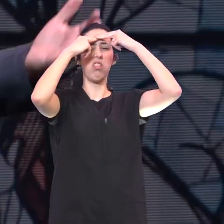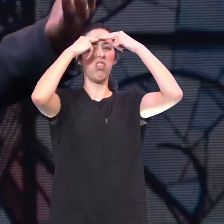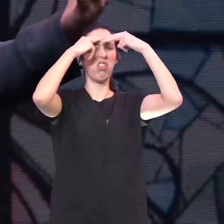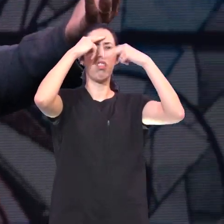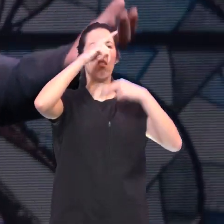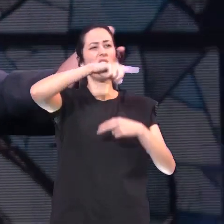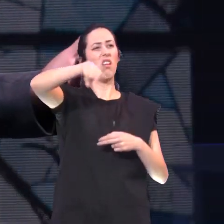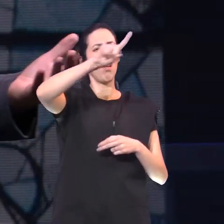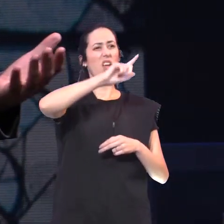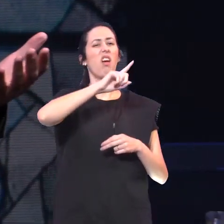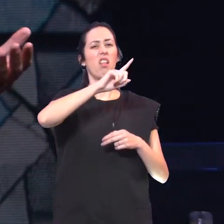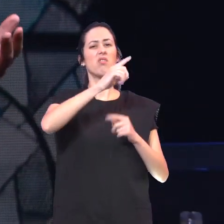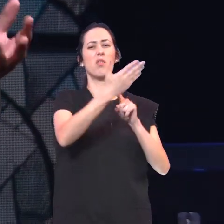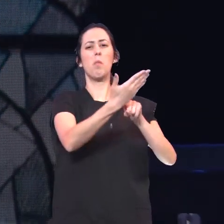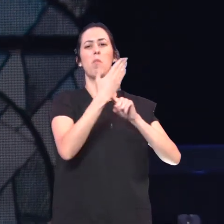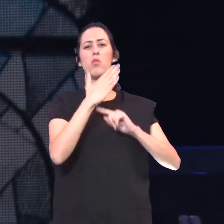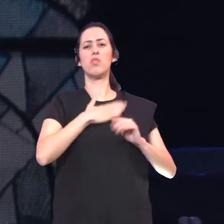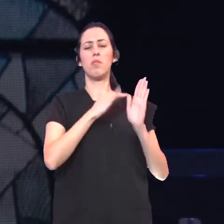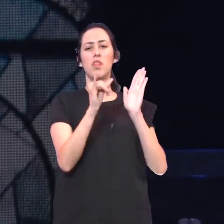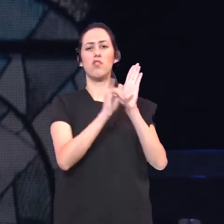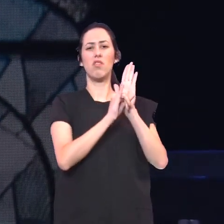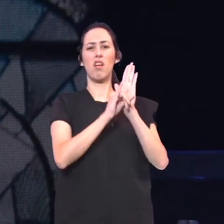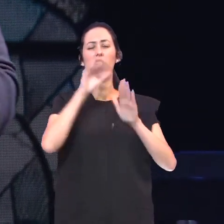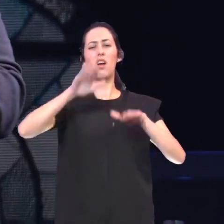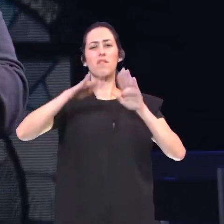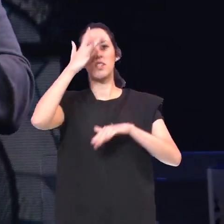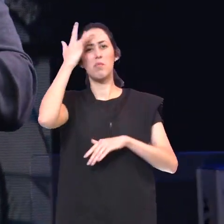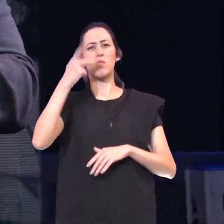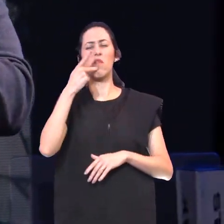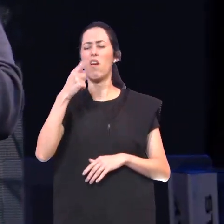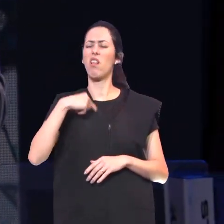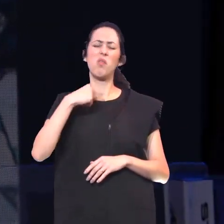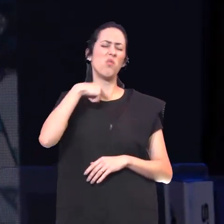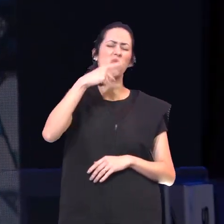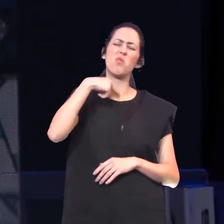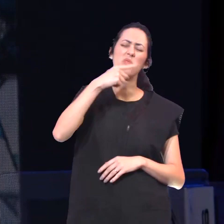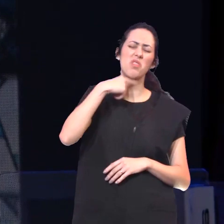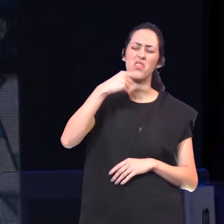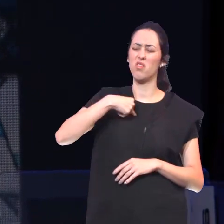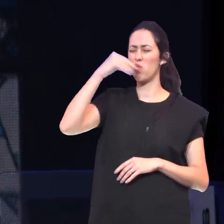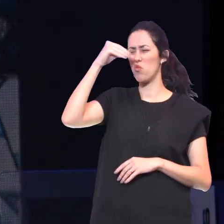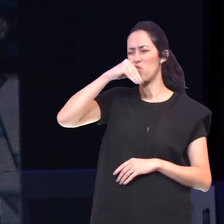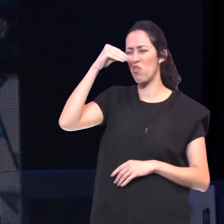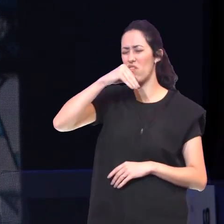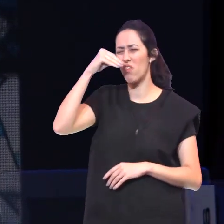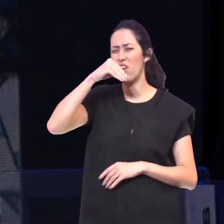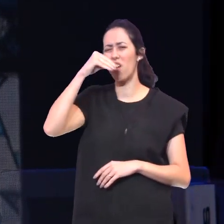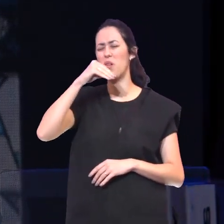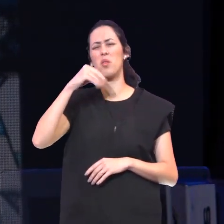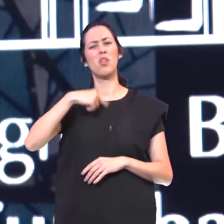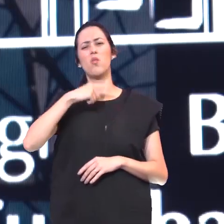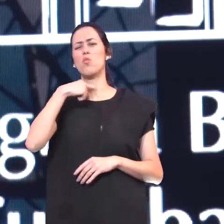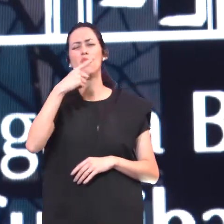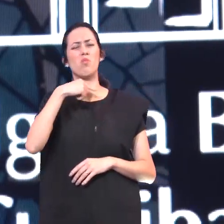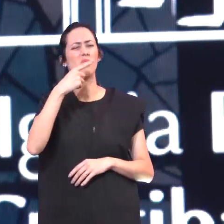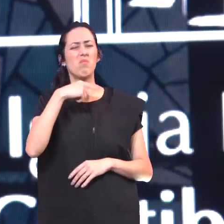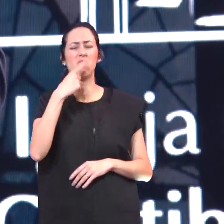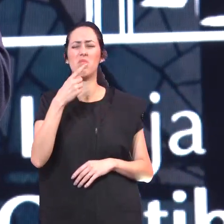Dizem De si mesmo Eu não vou conseguir Eu sou fraco Eu não posso Fazer isso